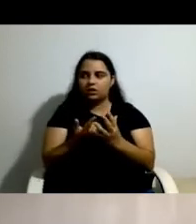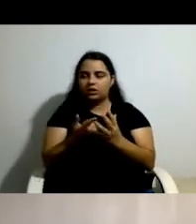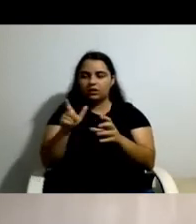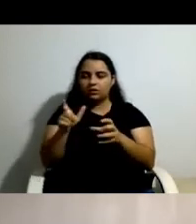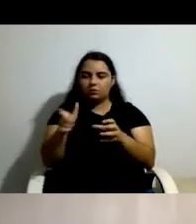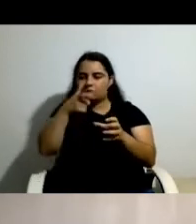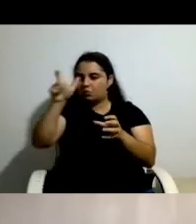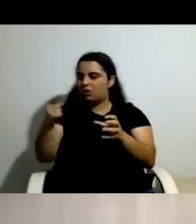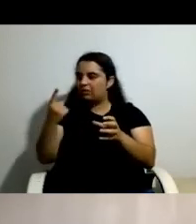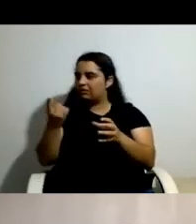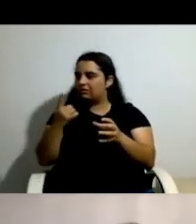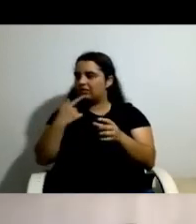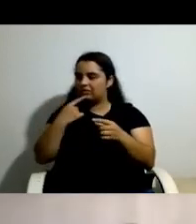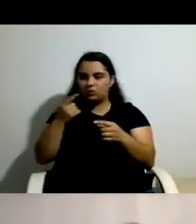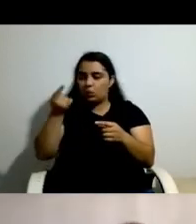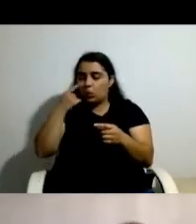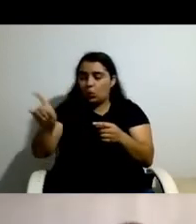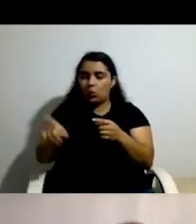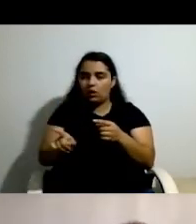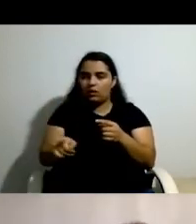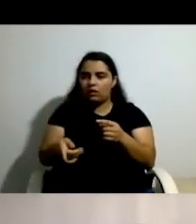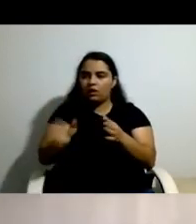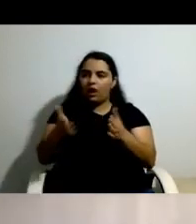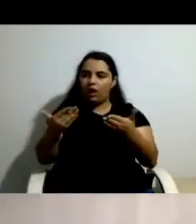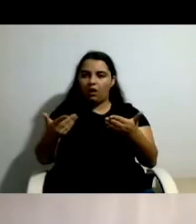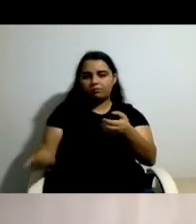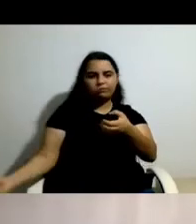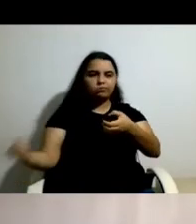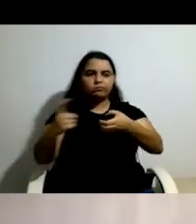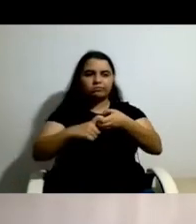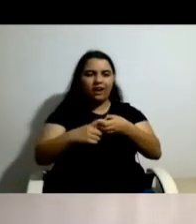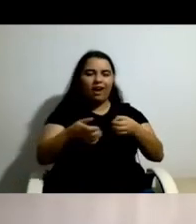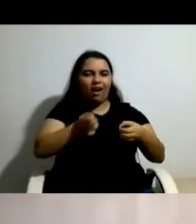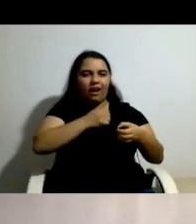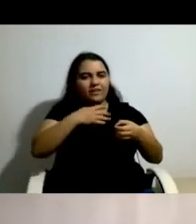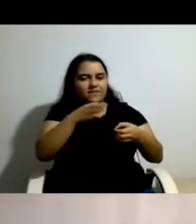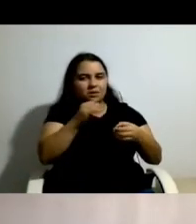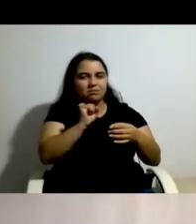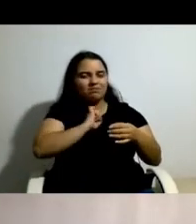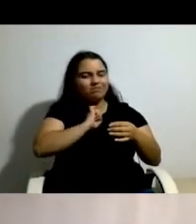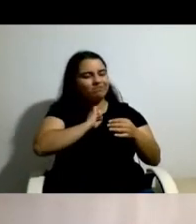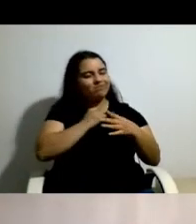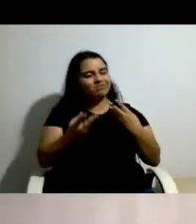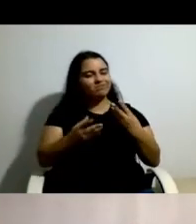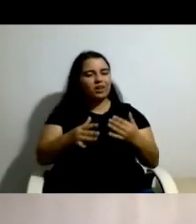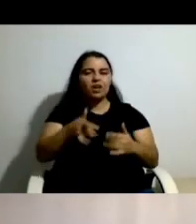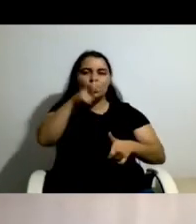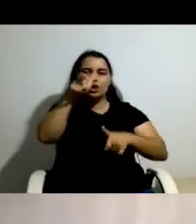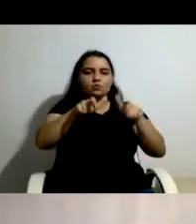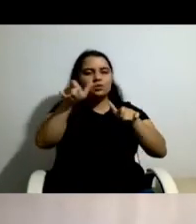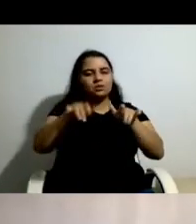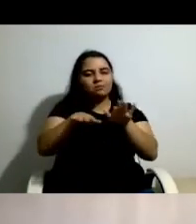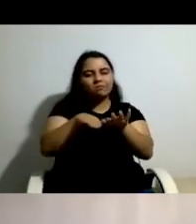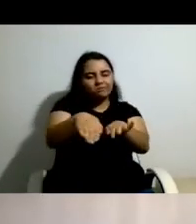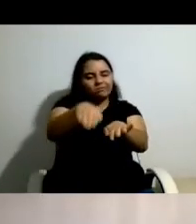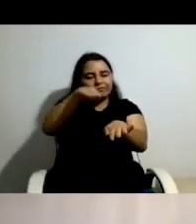as pessoas beneficiárias do projeto. E, por outro lado, um atraso significativo na entrega das habitações por parte da Câmara